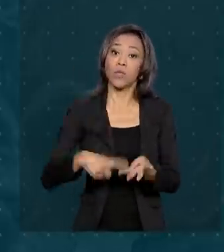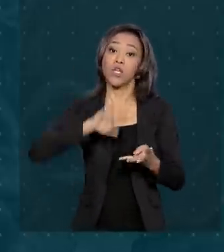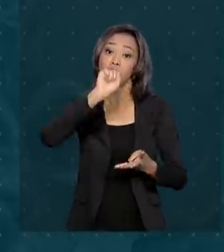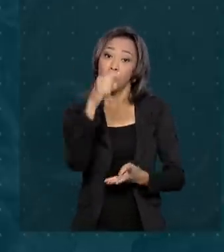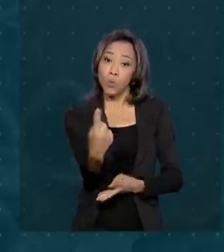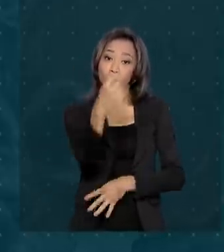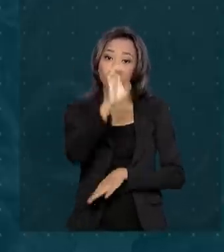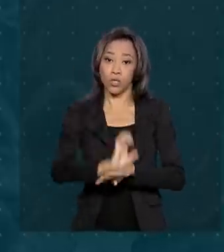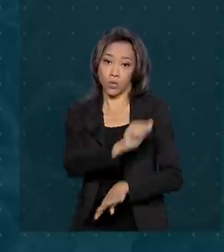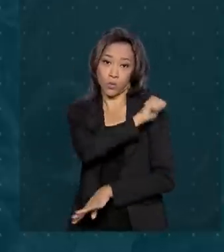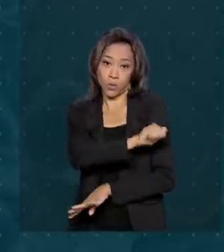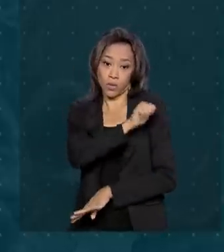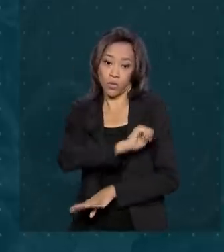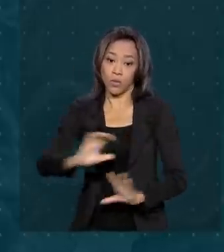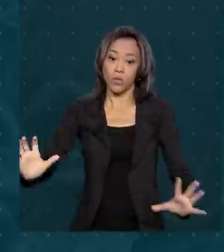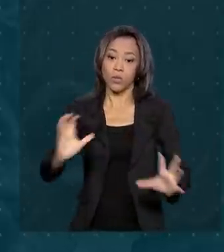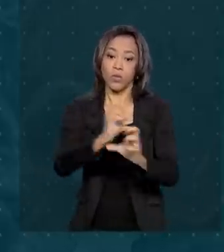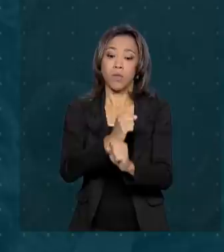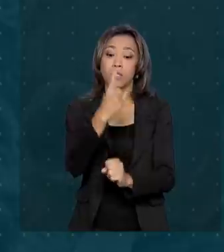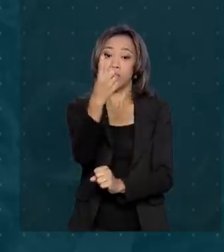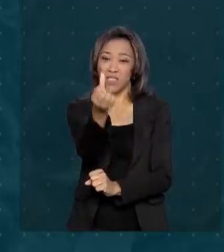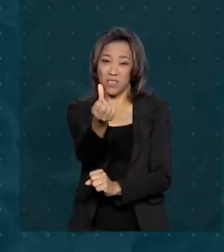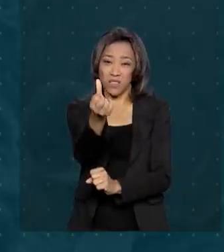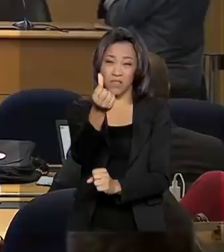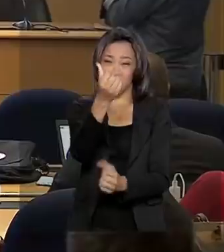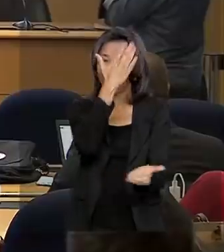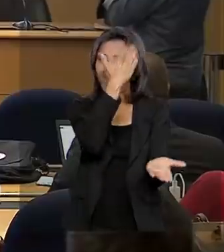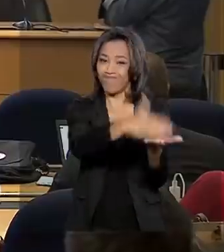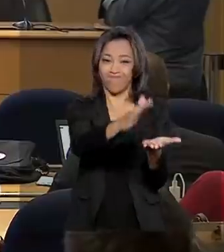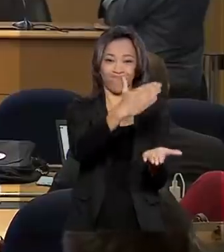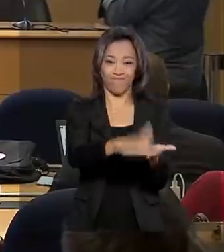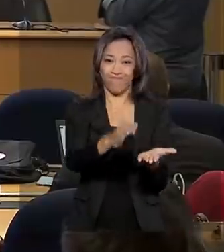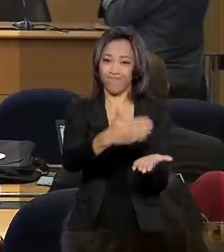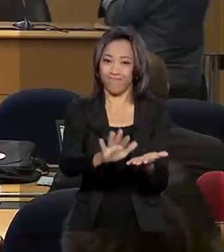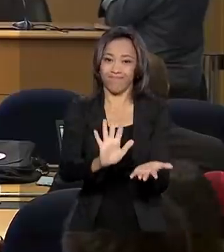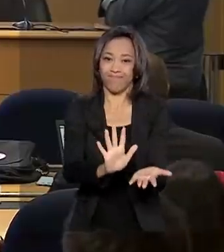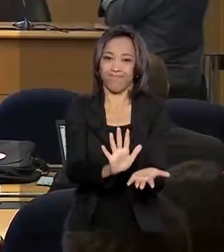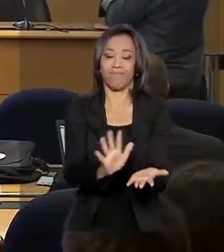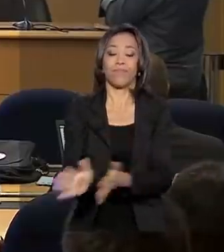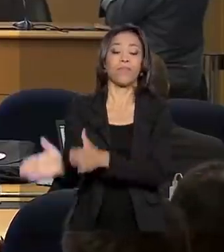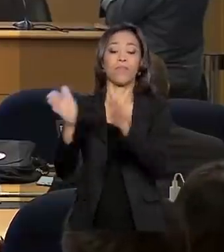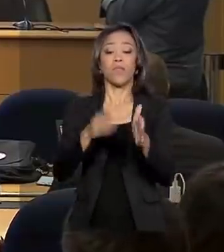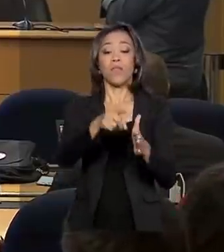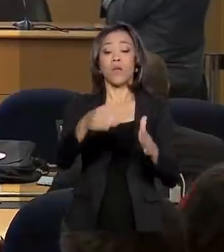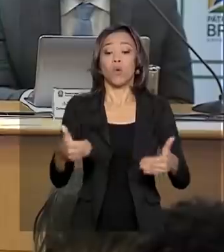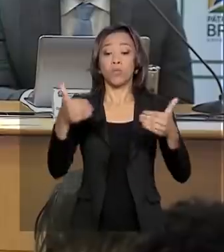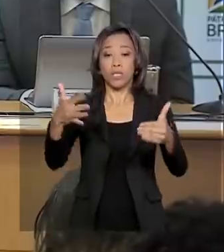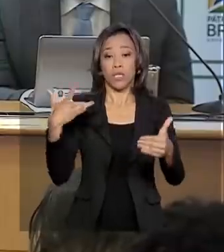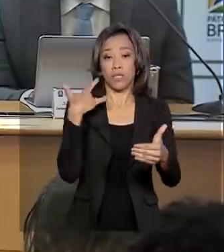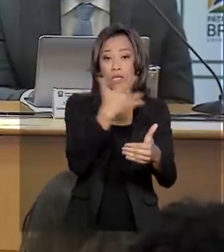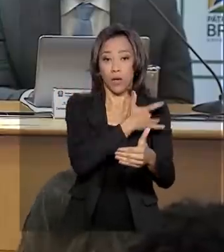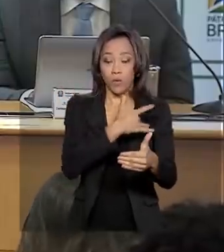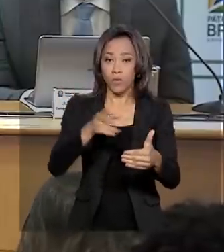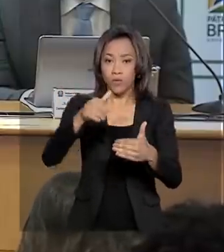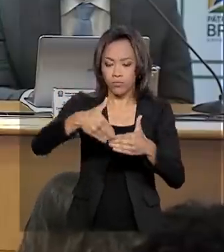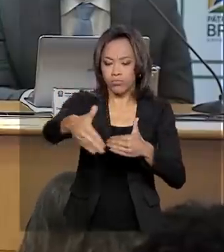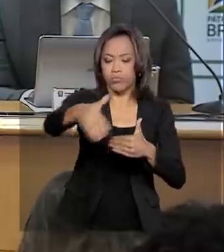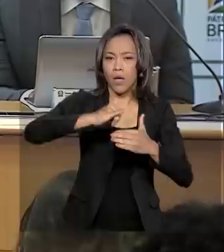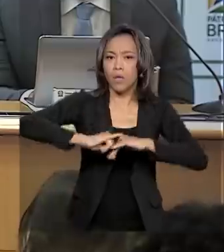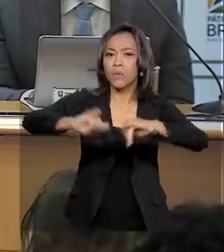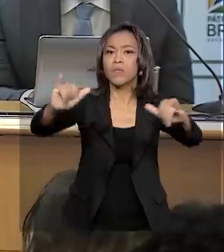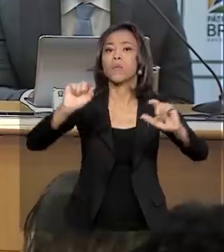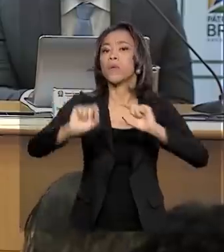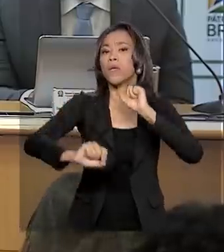um no Rio de Janeiro. 16 casos foram descartados. O Ministério da Saúde anunciou que está prevista para a próxima quinta-feira